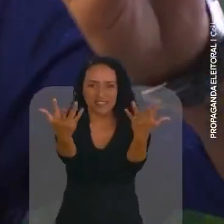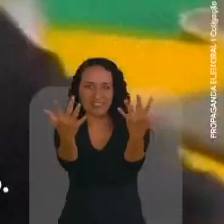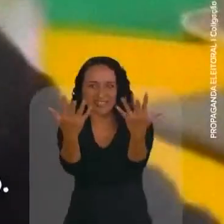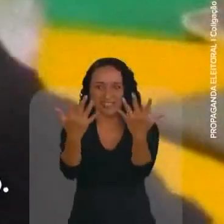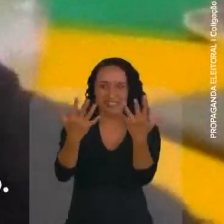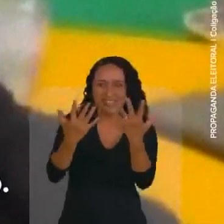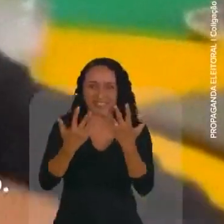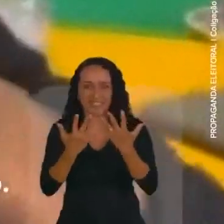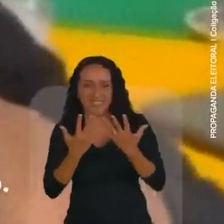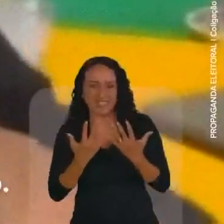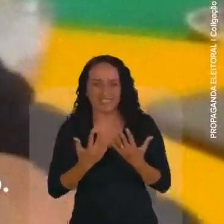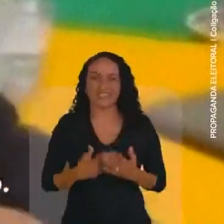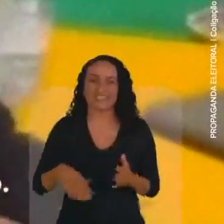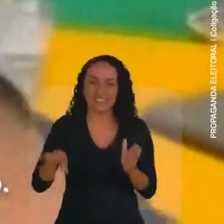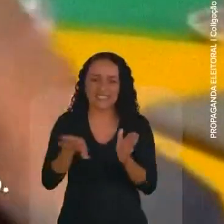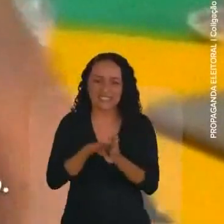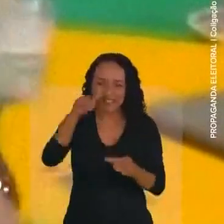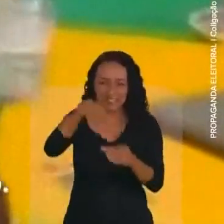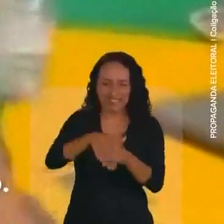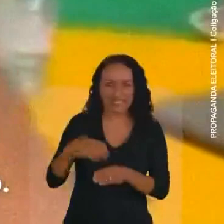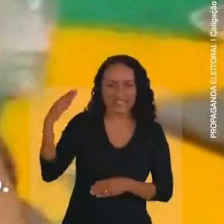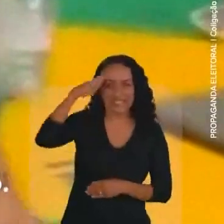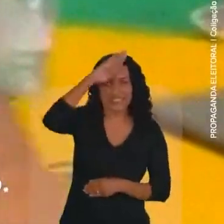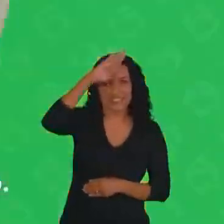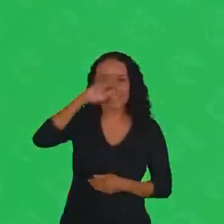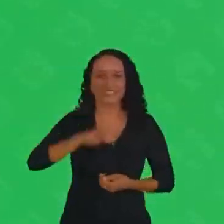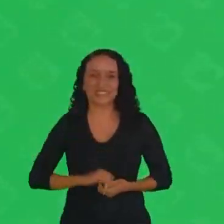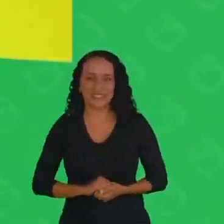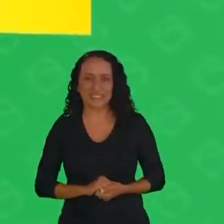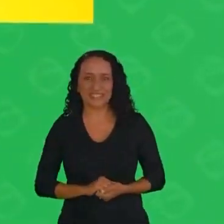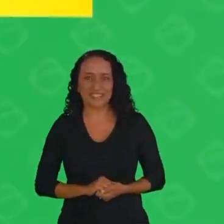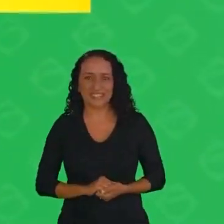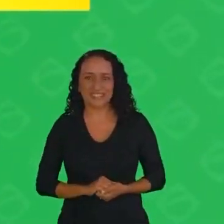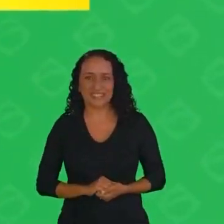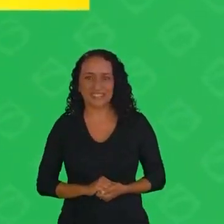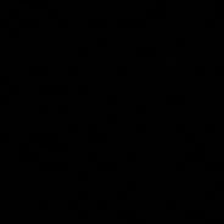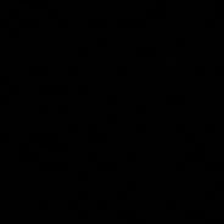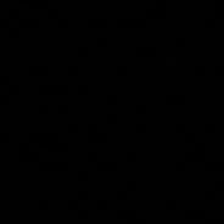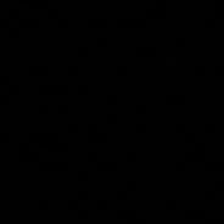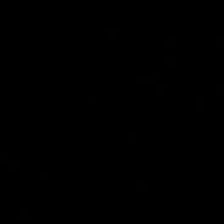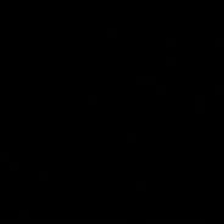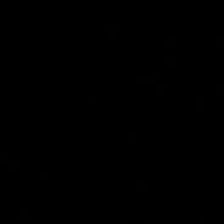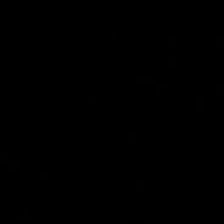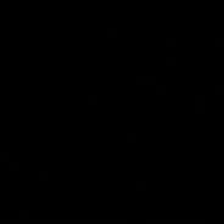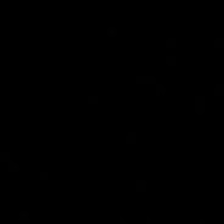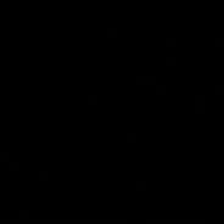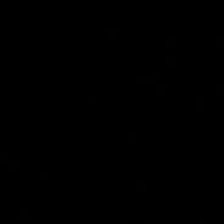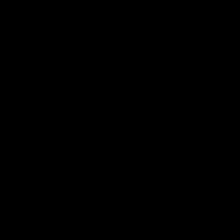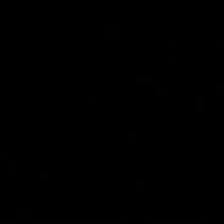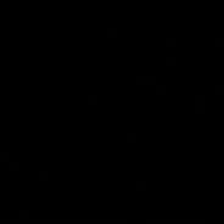chegaram, todo mundo está chegando e todo mundo é Bolsonaro. Tchau, tchau.